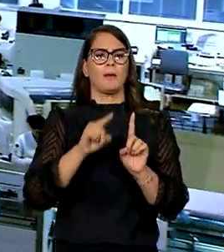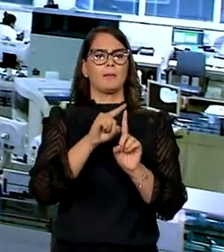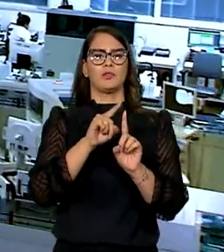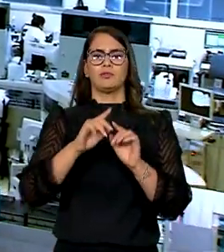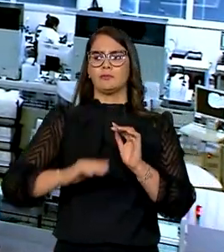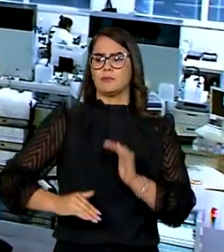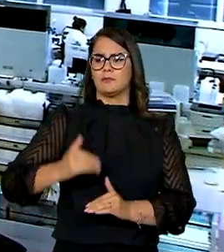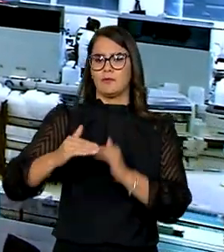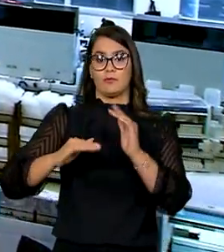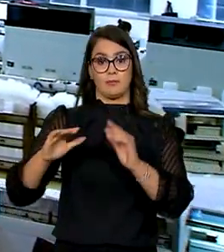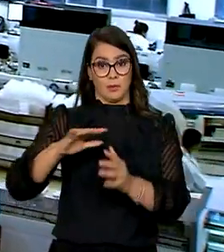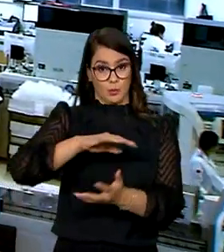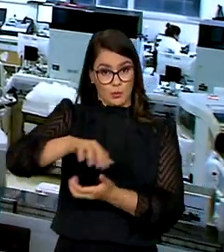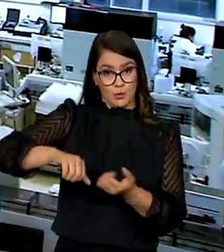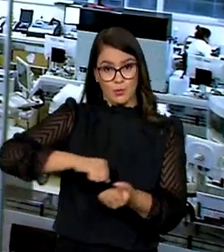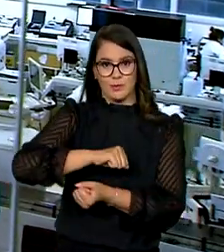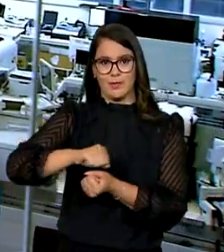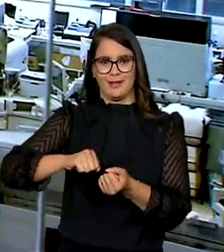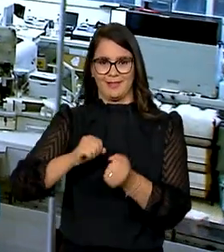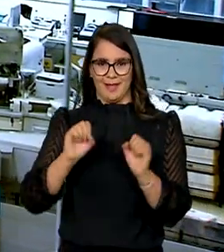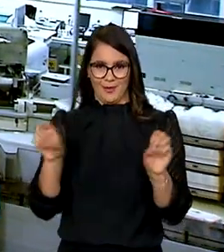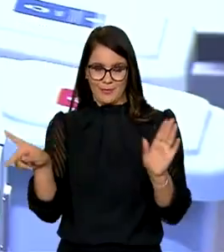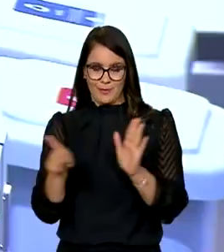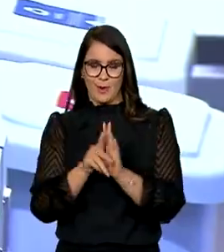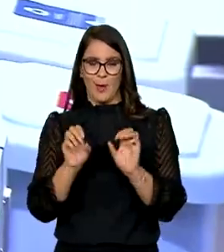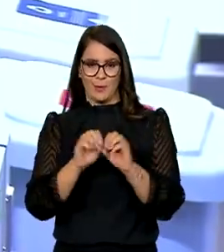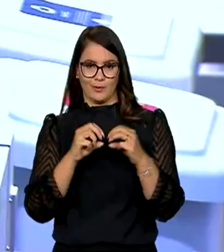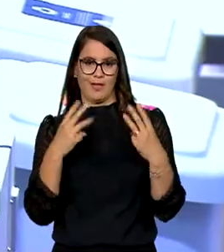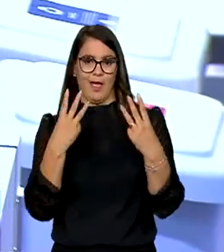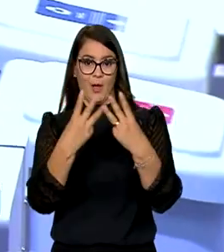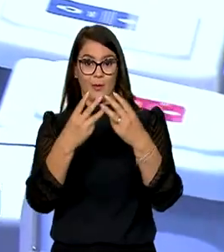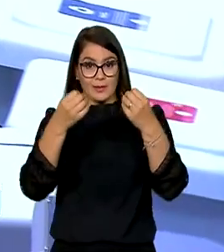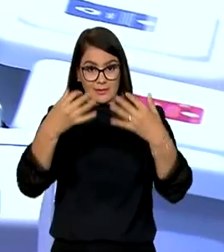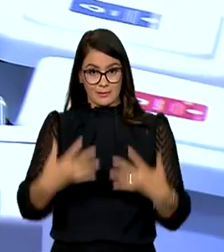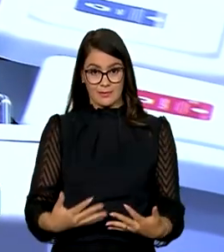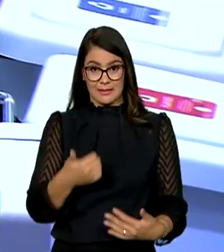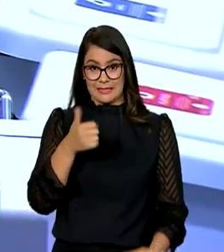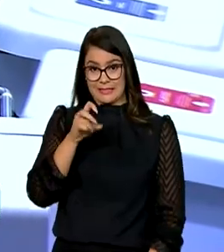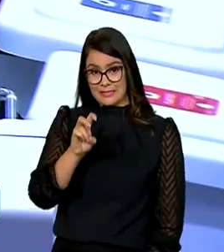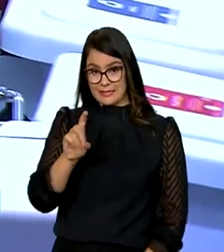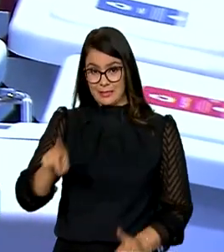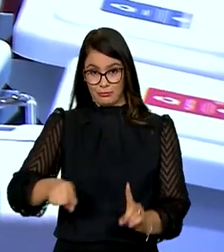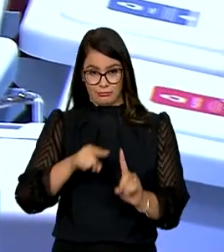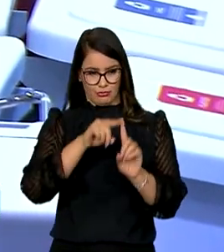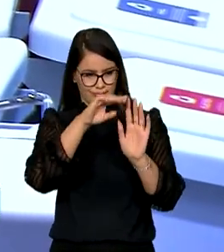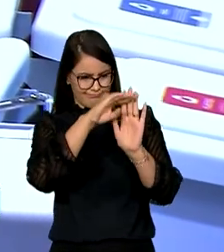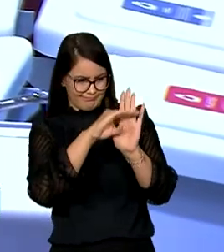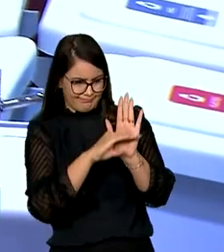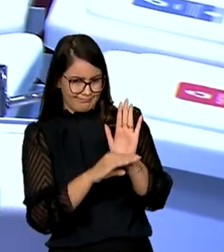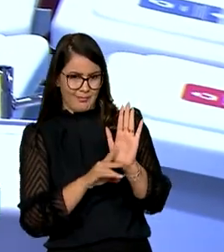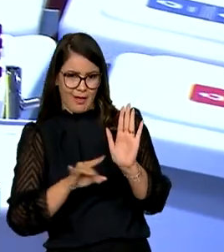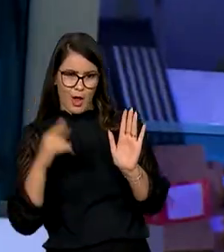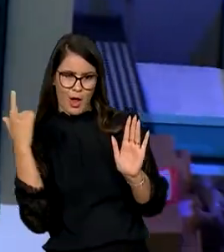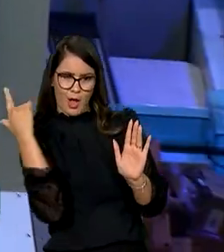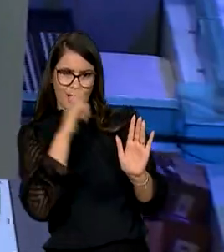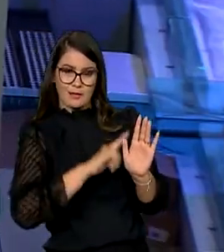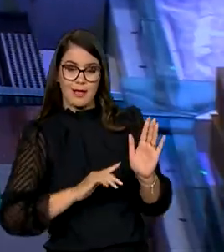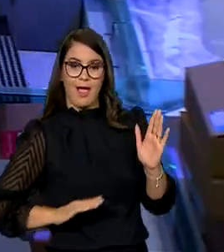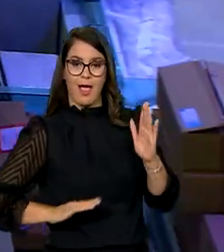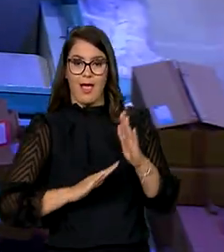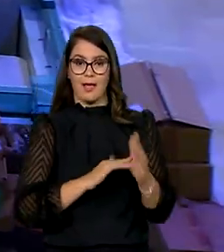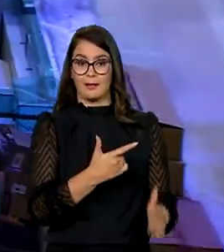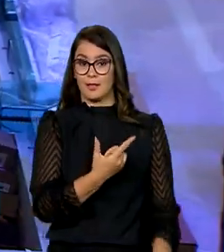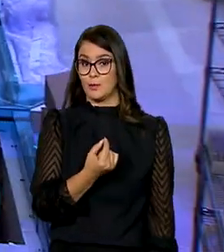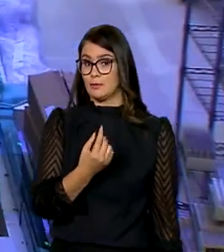de Desenvolvimento Sustentável das Nações Unidas, que estabelece 17 metas a serem atingidas até